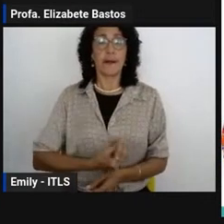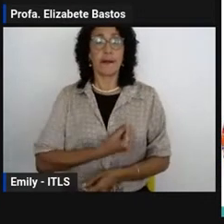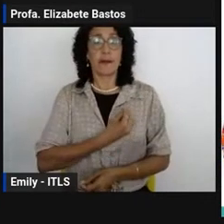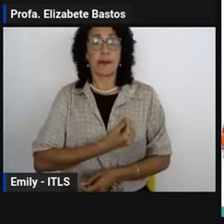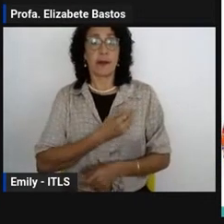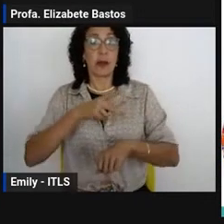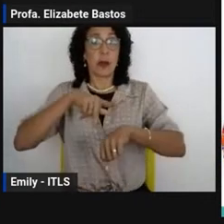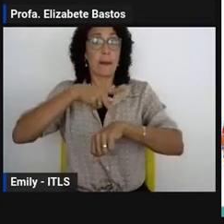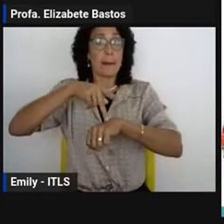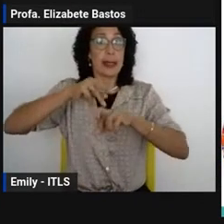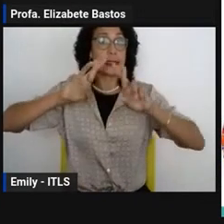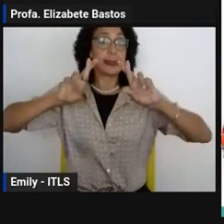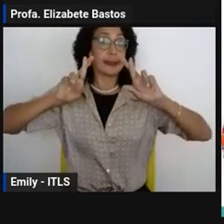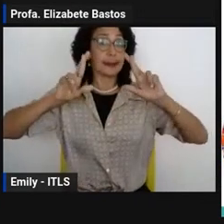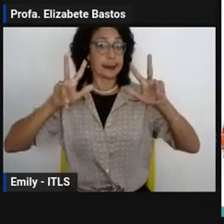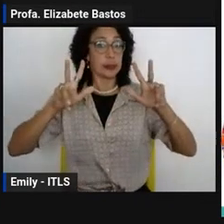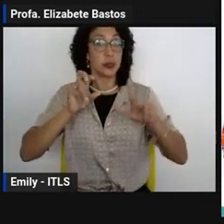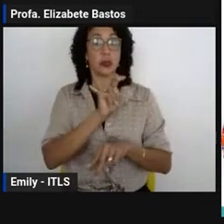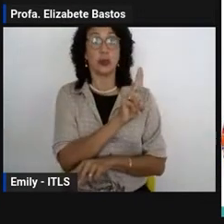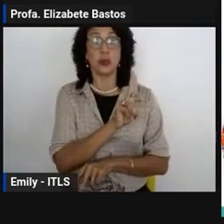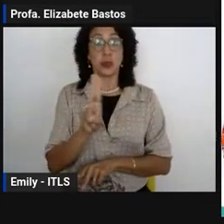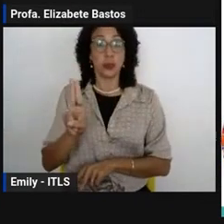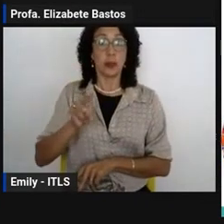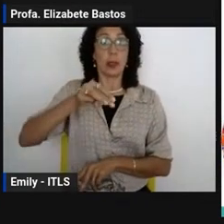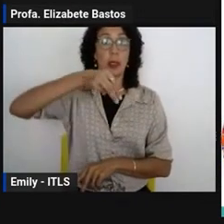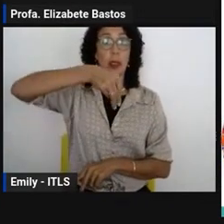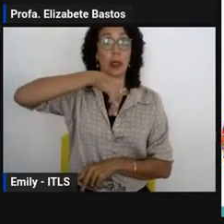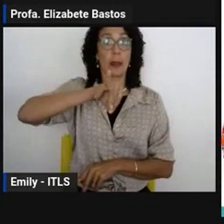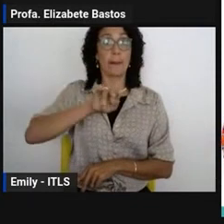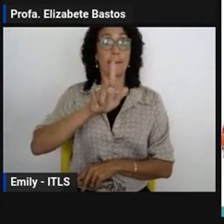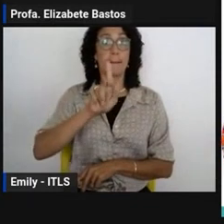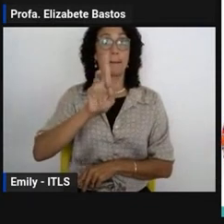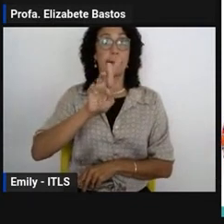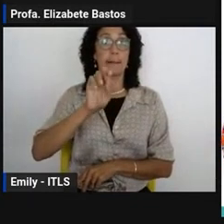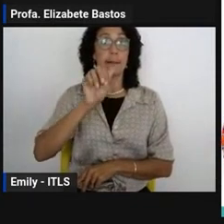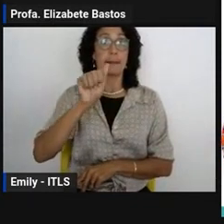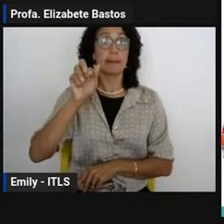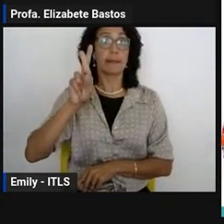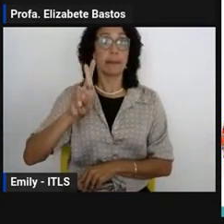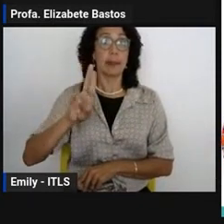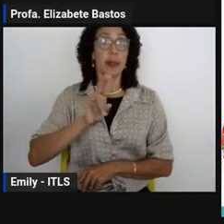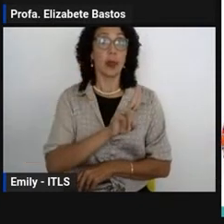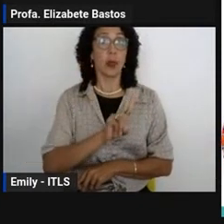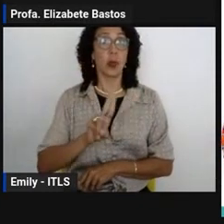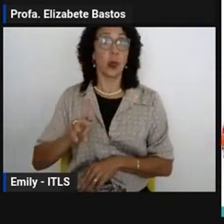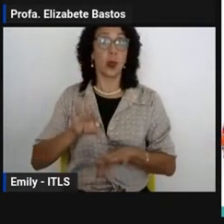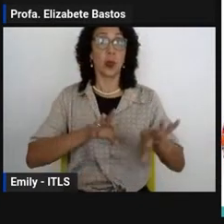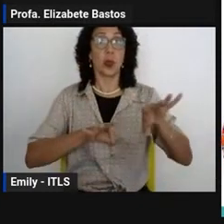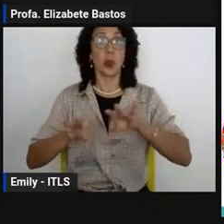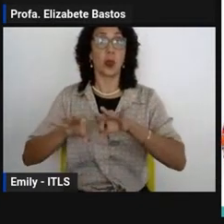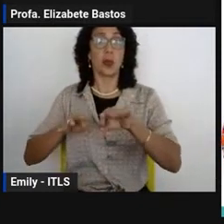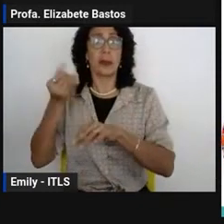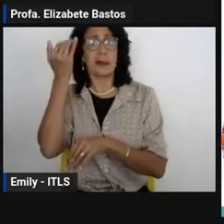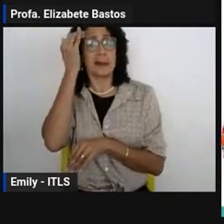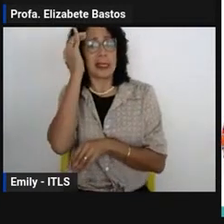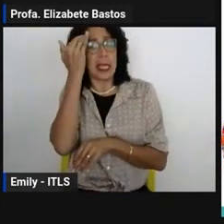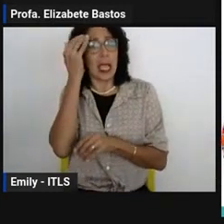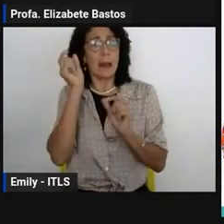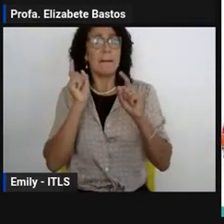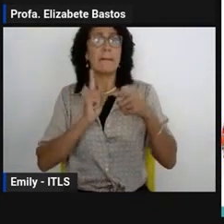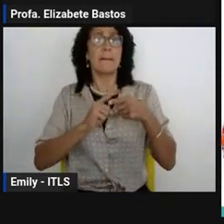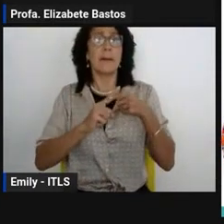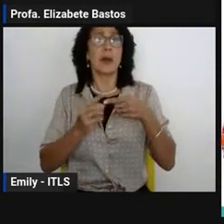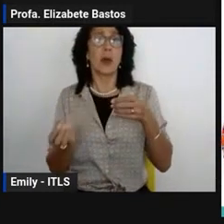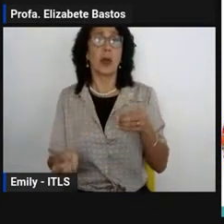fazendo com que a gente, sobretudo, entenda qual o sentido da migração nos nossos